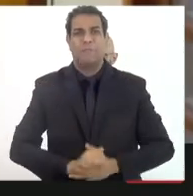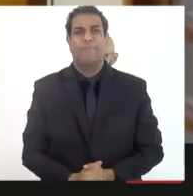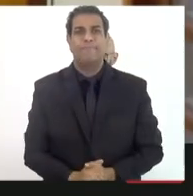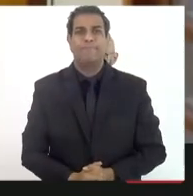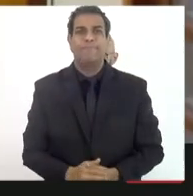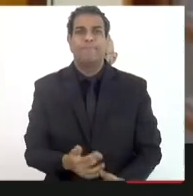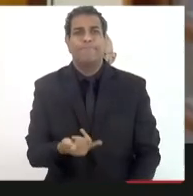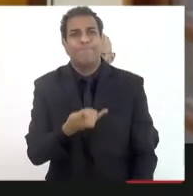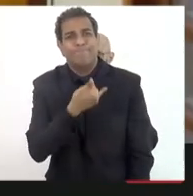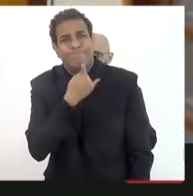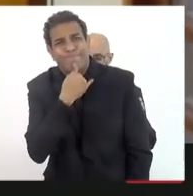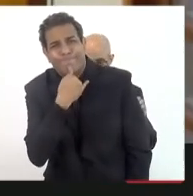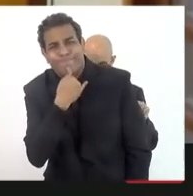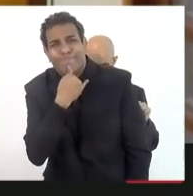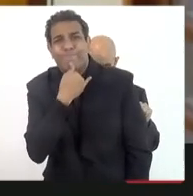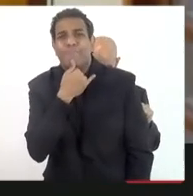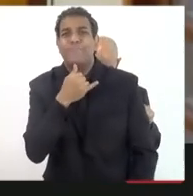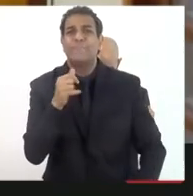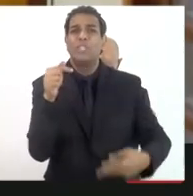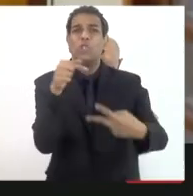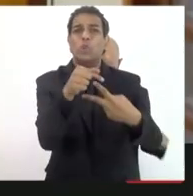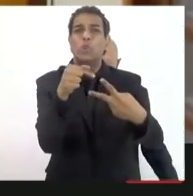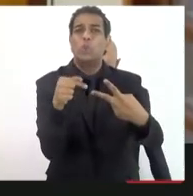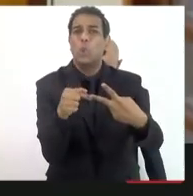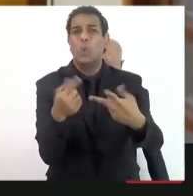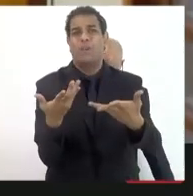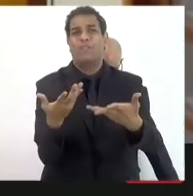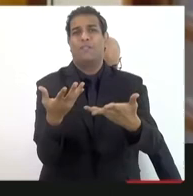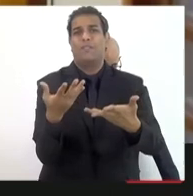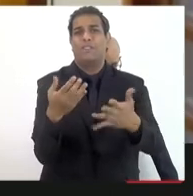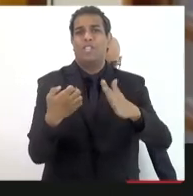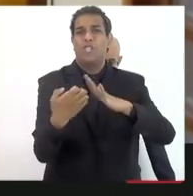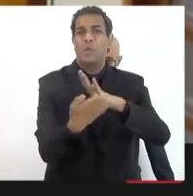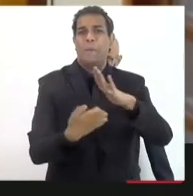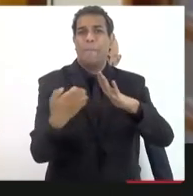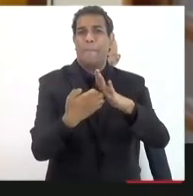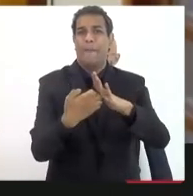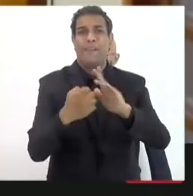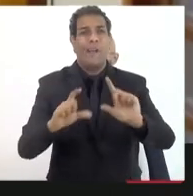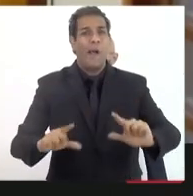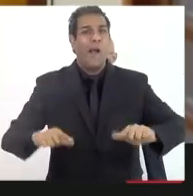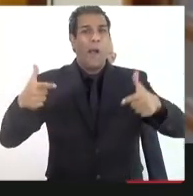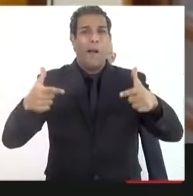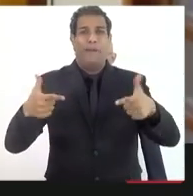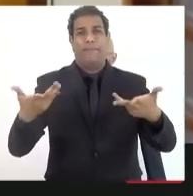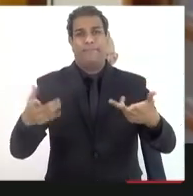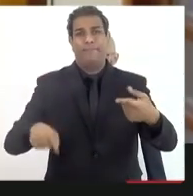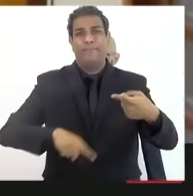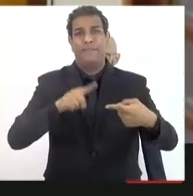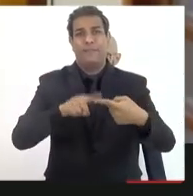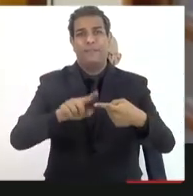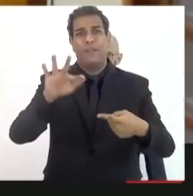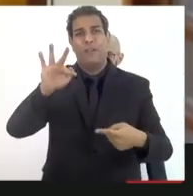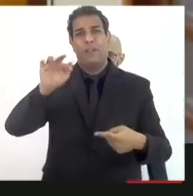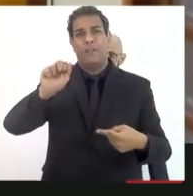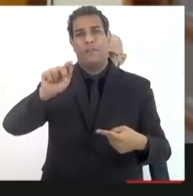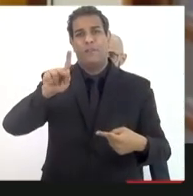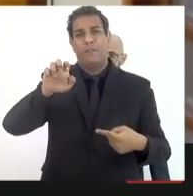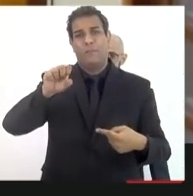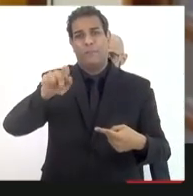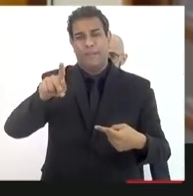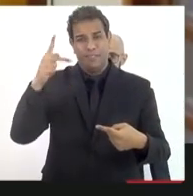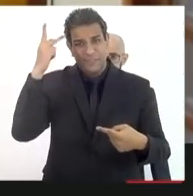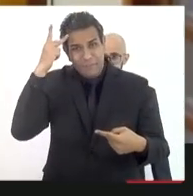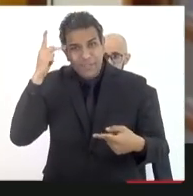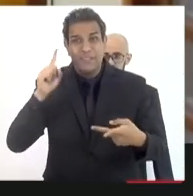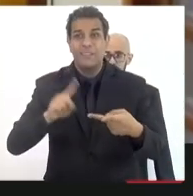tristeza que eu digo que há duas agências funcionando de fato no país, que são a FAPESP e a FAPERJ. Então,